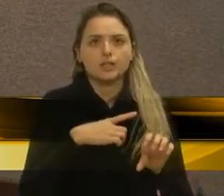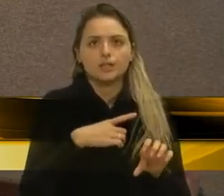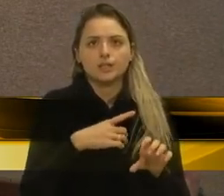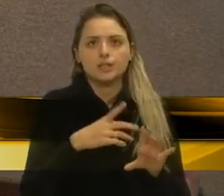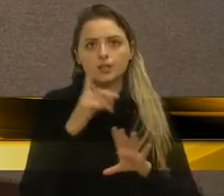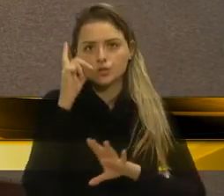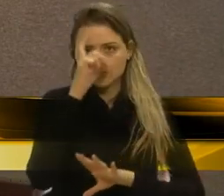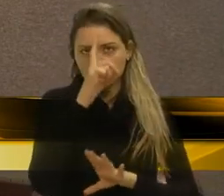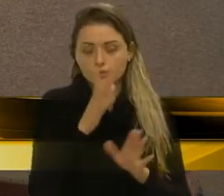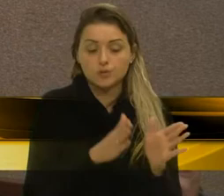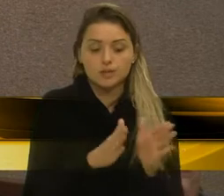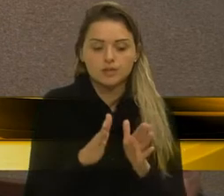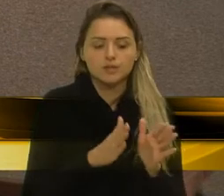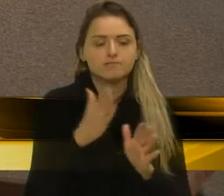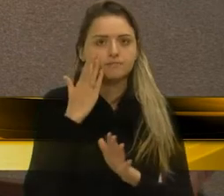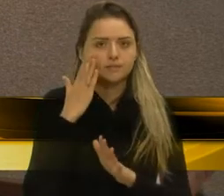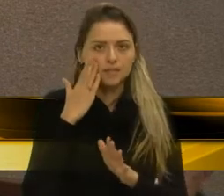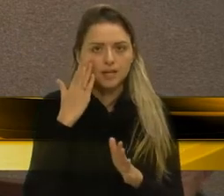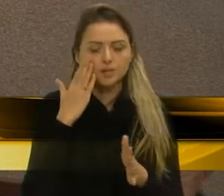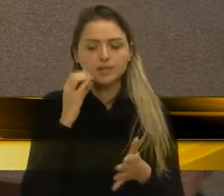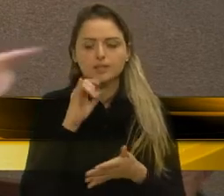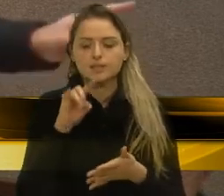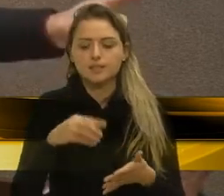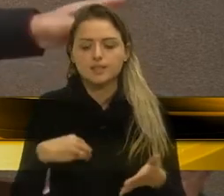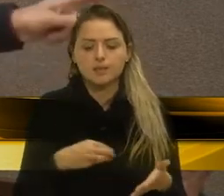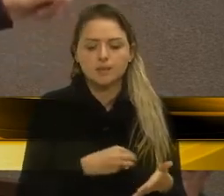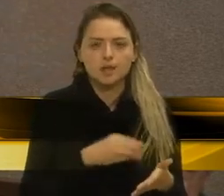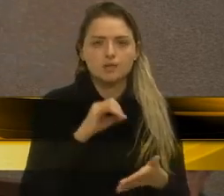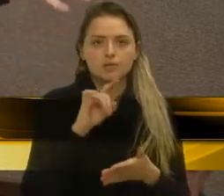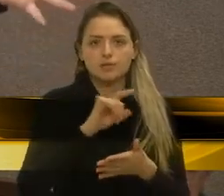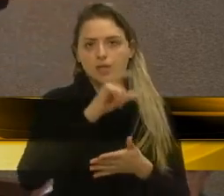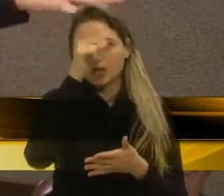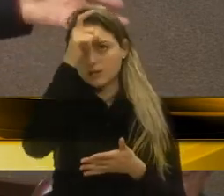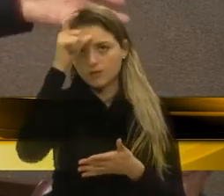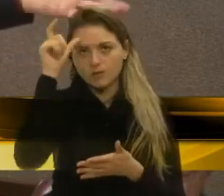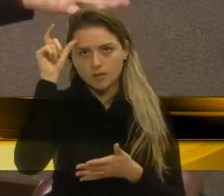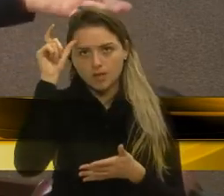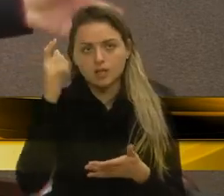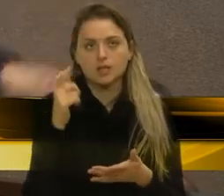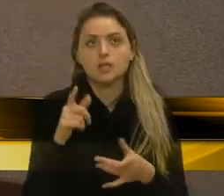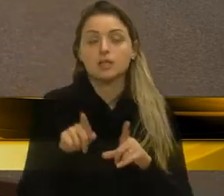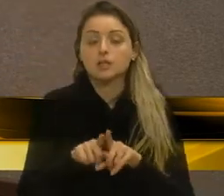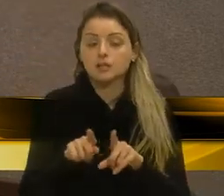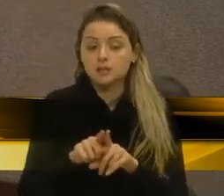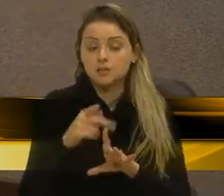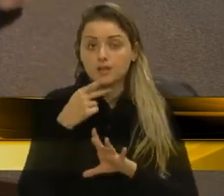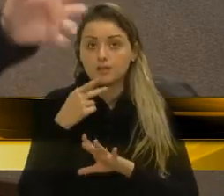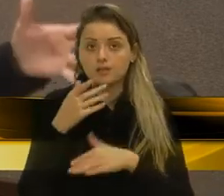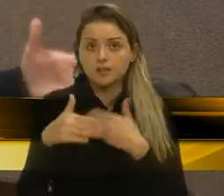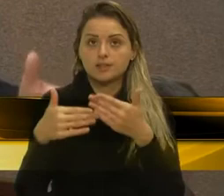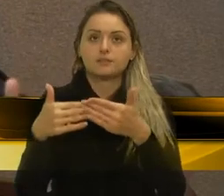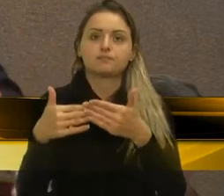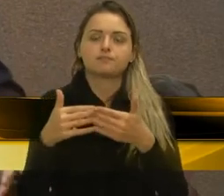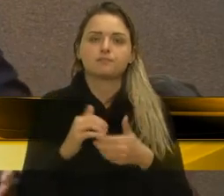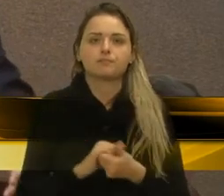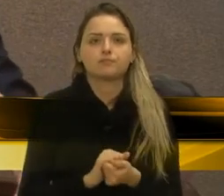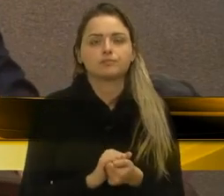a gente sabe que seja médico, seja técnico de enfermagem, que a gente vai levantar o assunto também na sequência, seja,